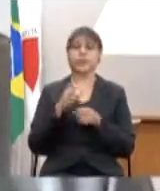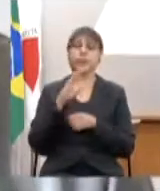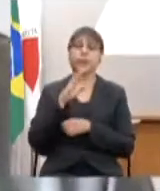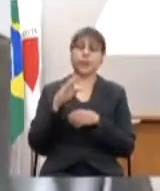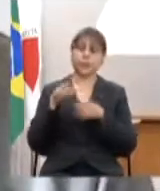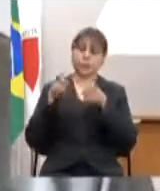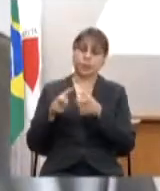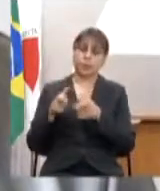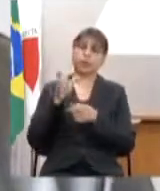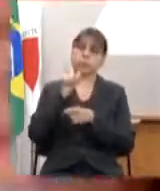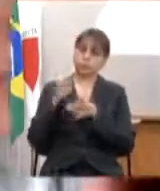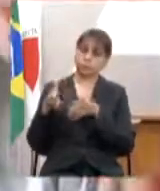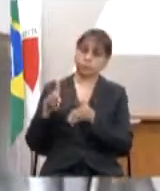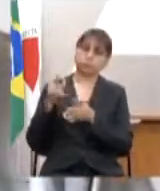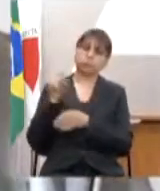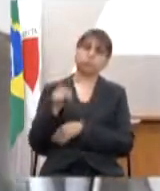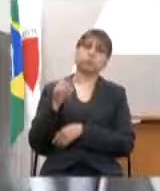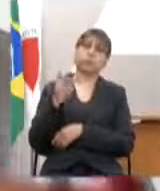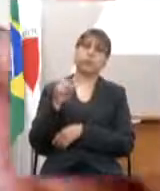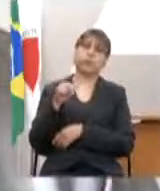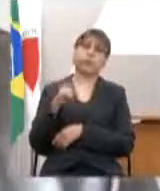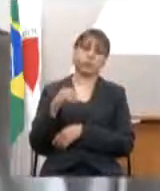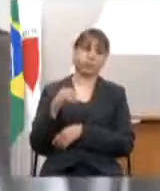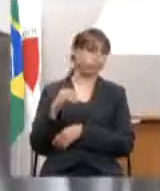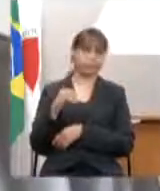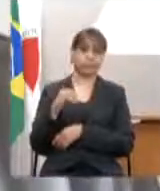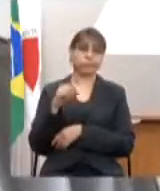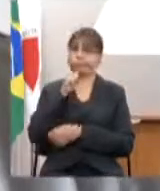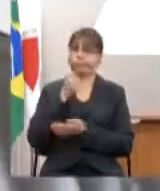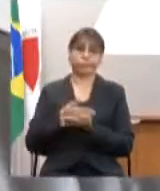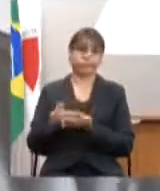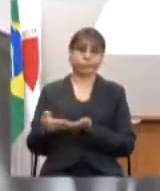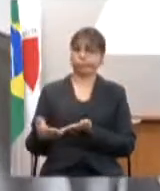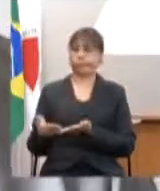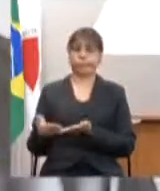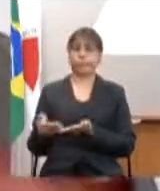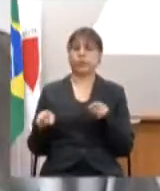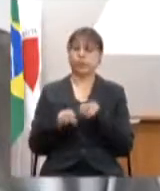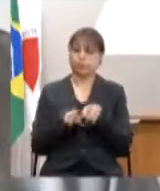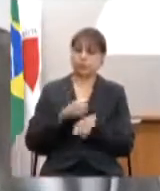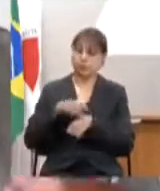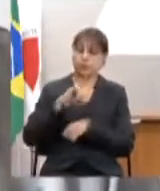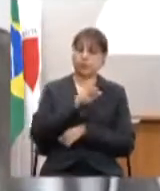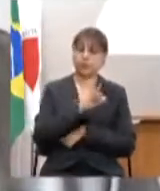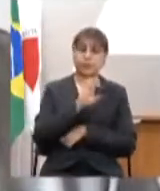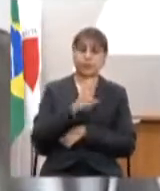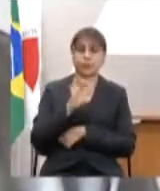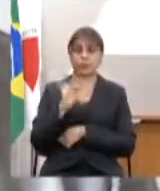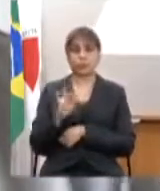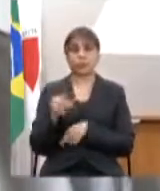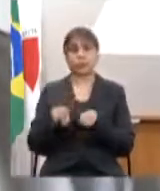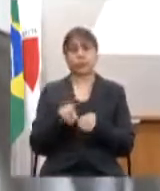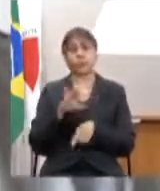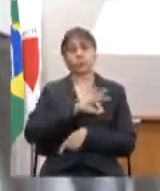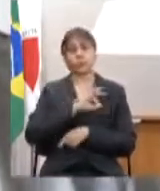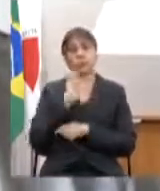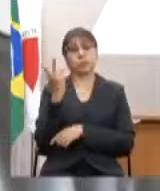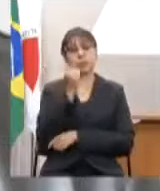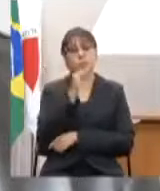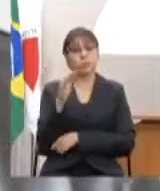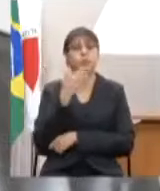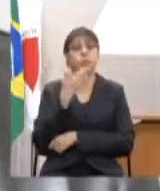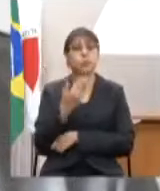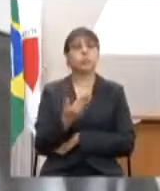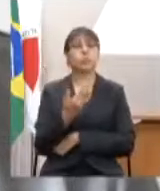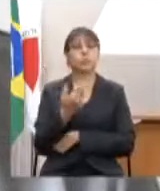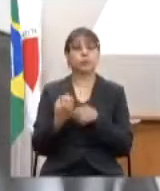Fanado resultado as tratativas sequer foram iniciadas encaminhamento ao IEF e Polícia Ambiental de pedido para instalação